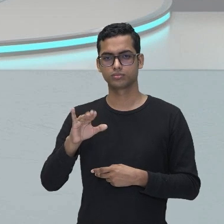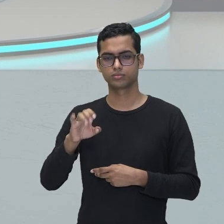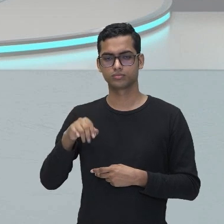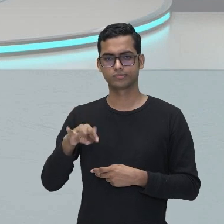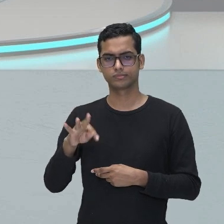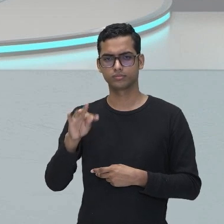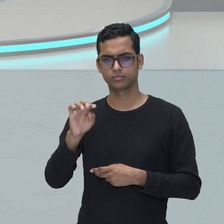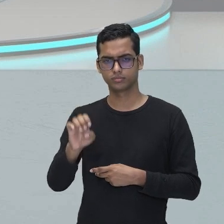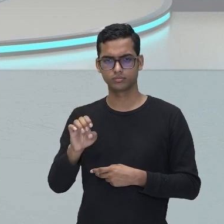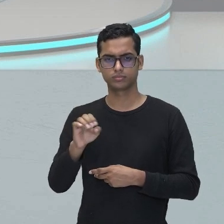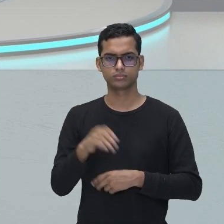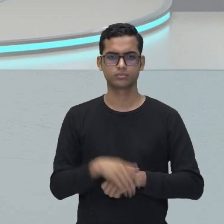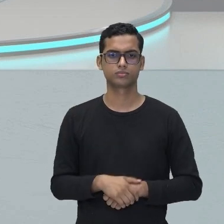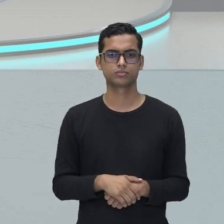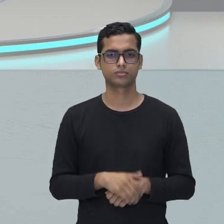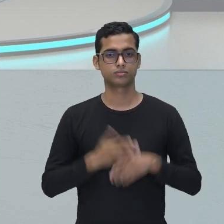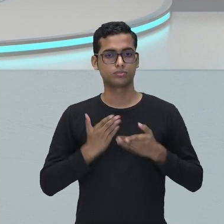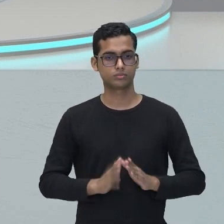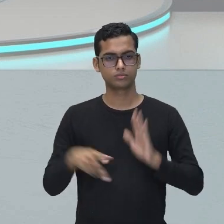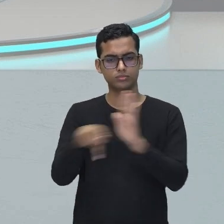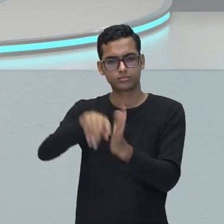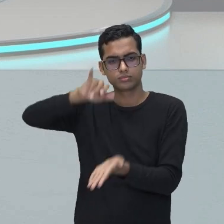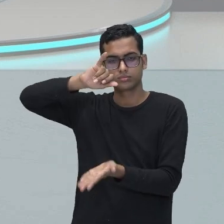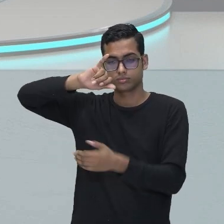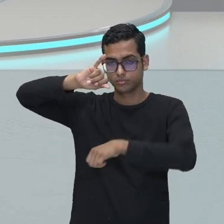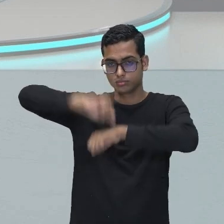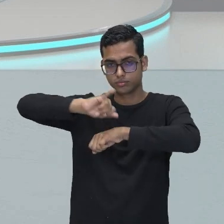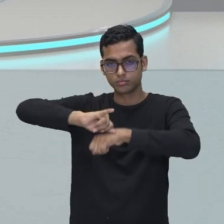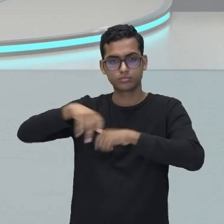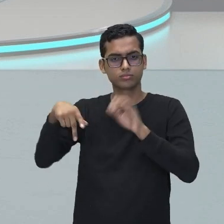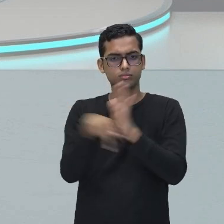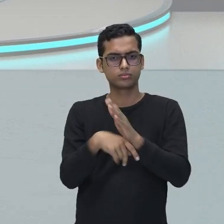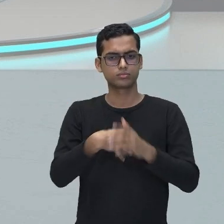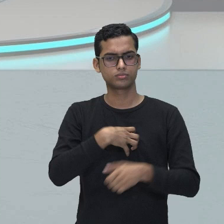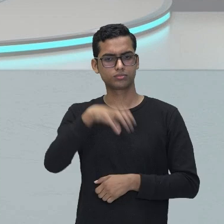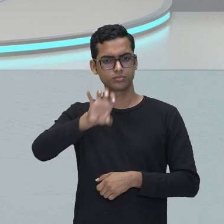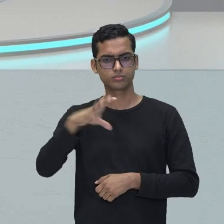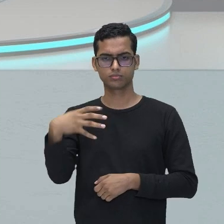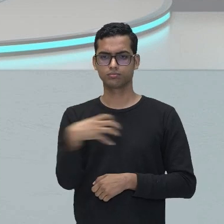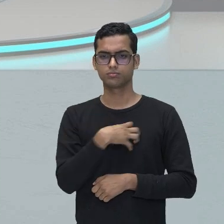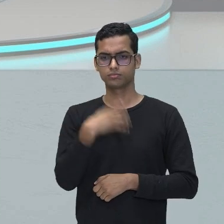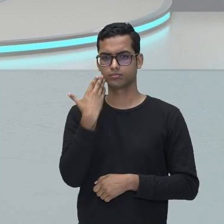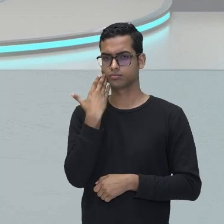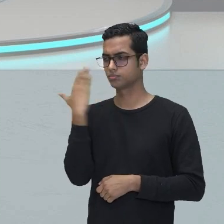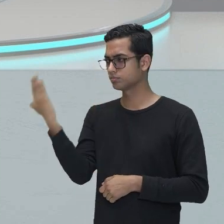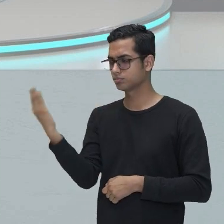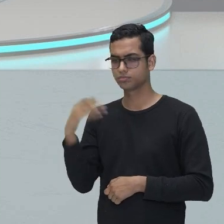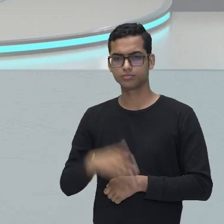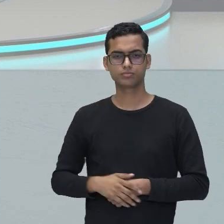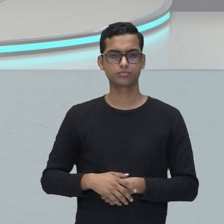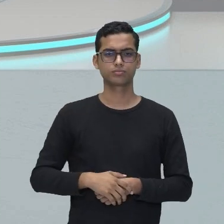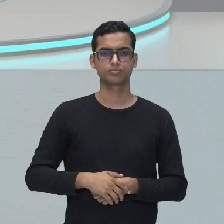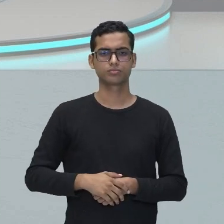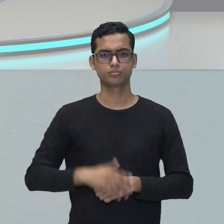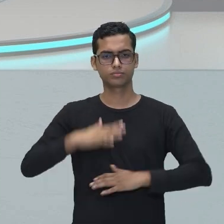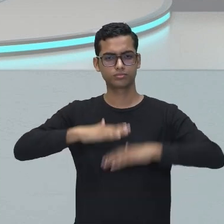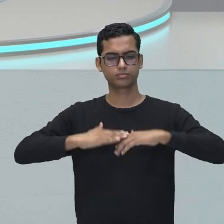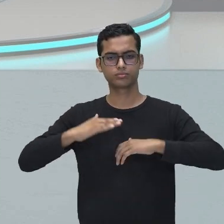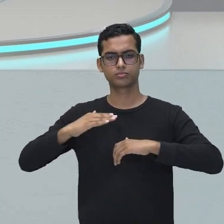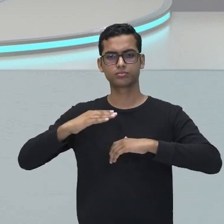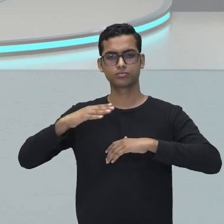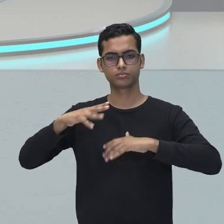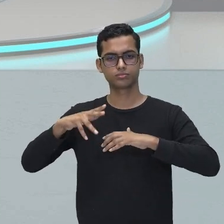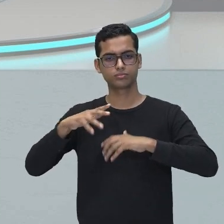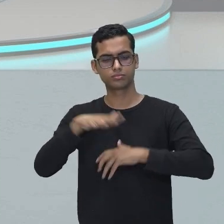Nascido próximo da capital baiana, Frei Vicente de Salvador foi historiográfico,